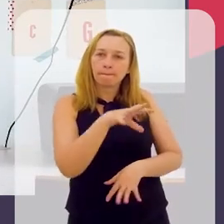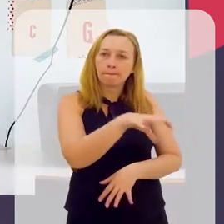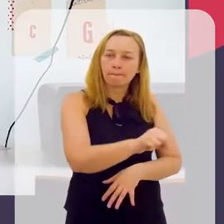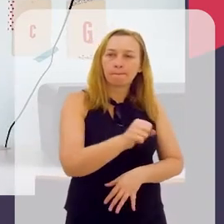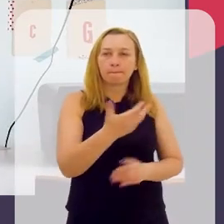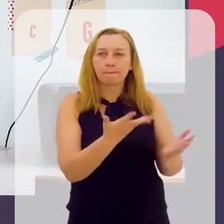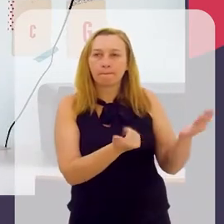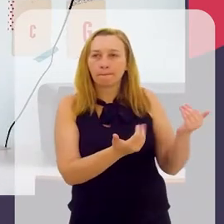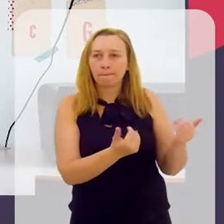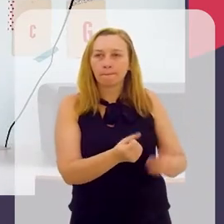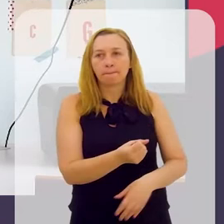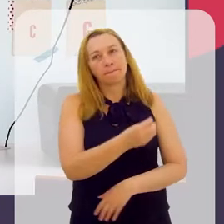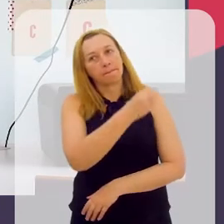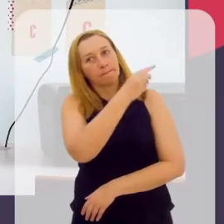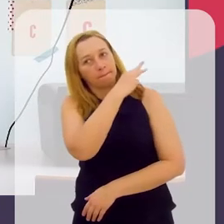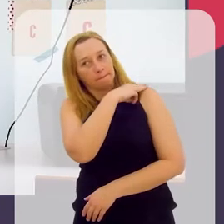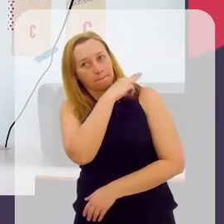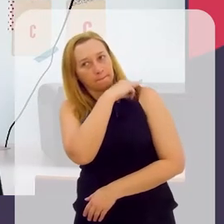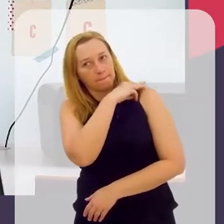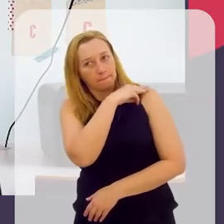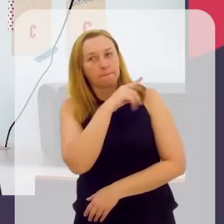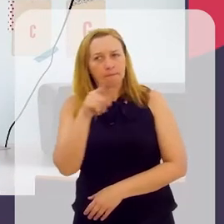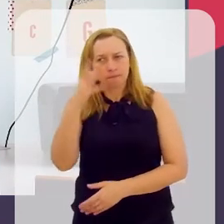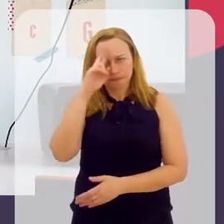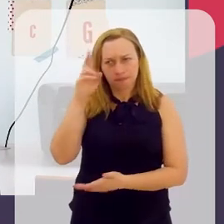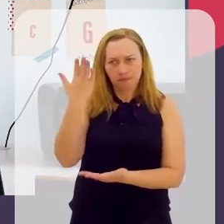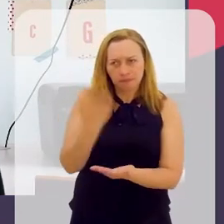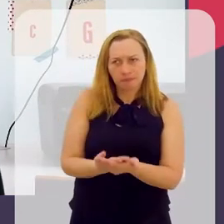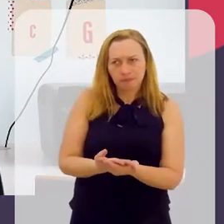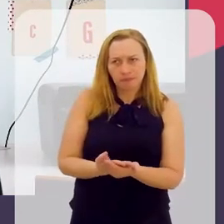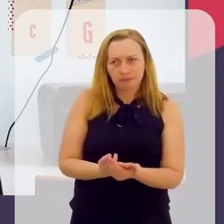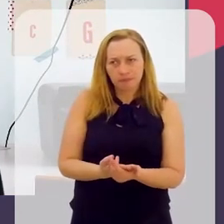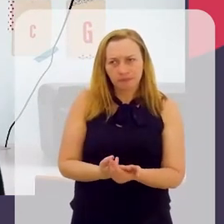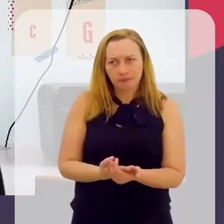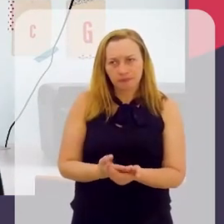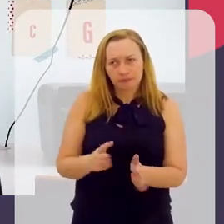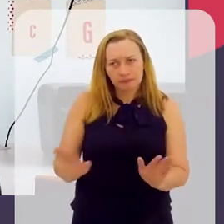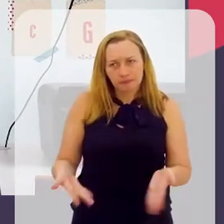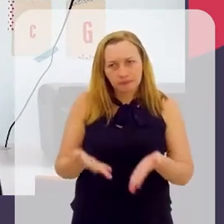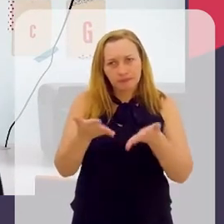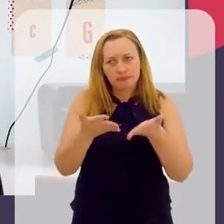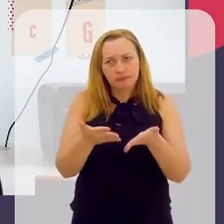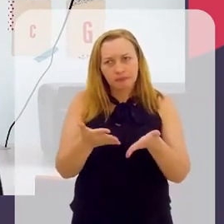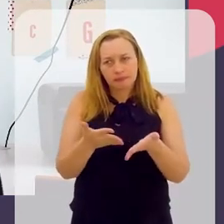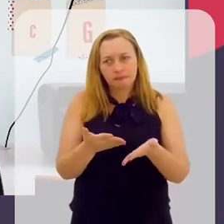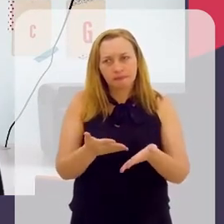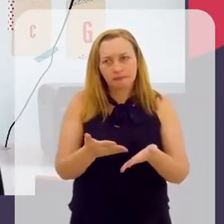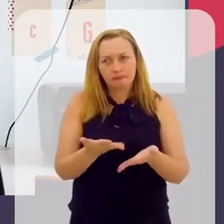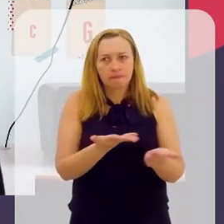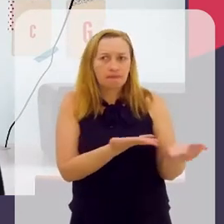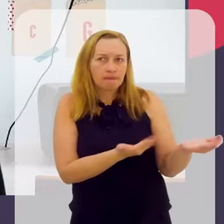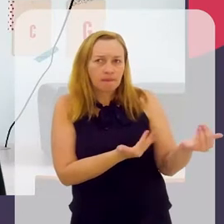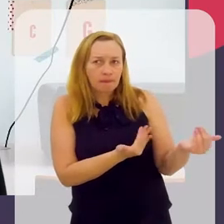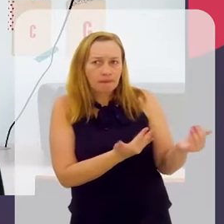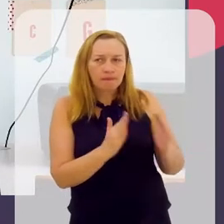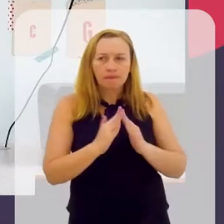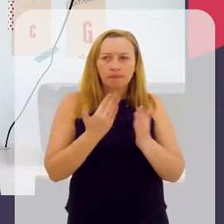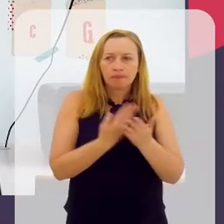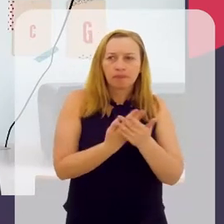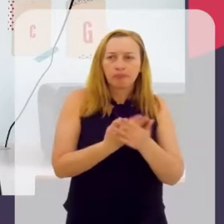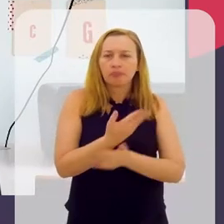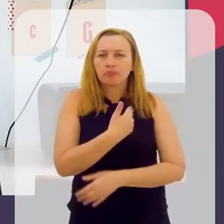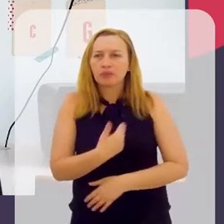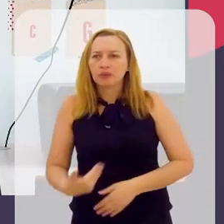E ele acaba sendo... O senhor acredita que ele acaba sendo um estímulo para que o jovem da